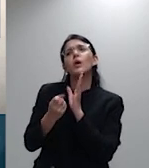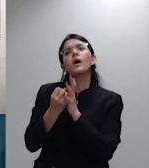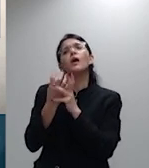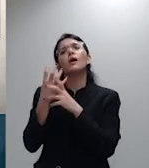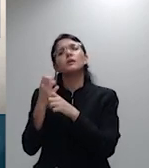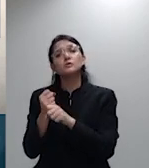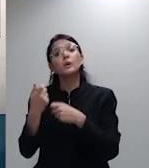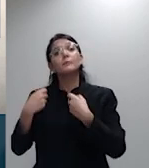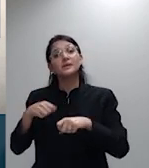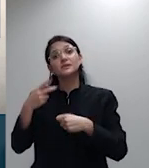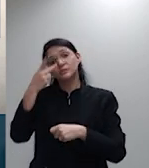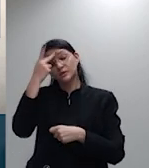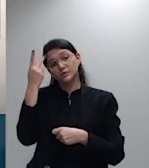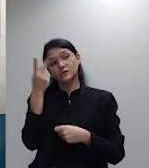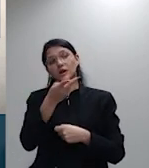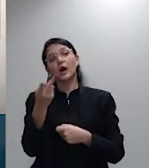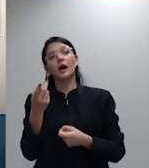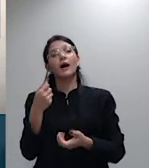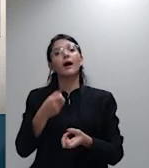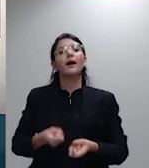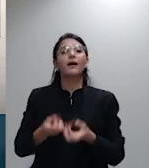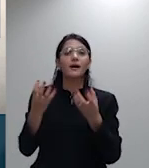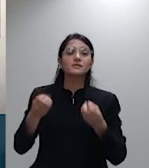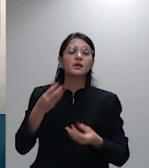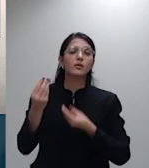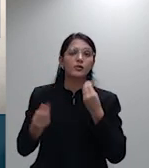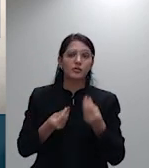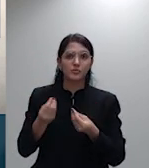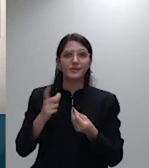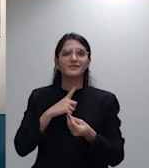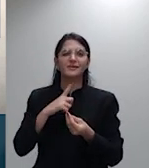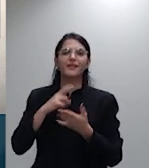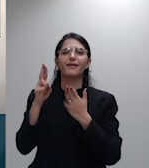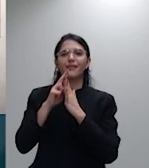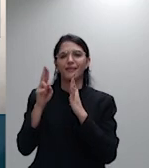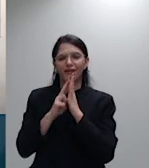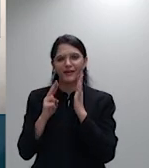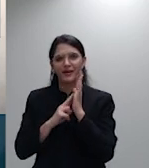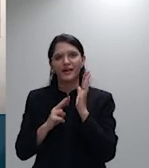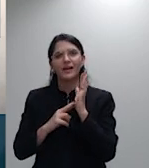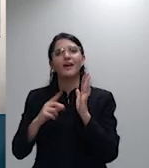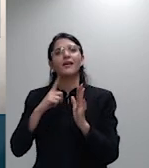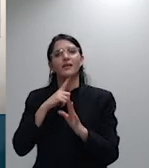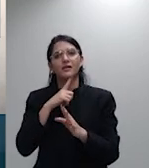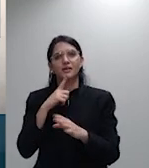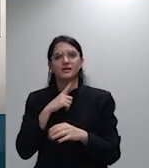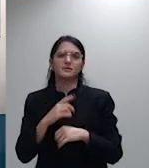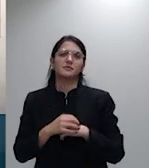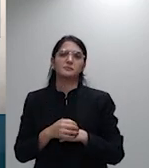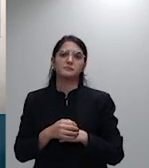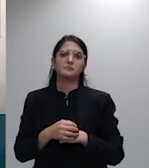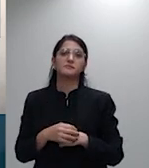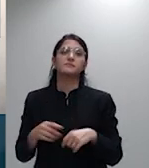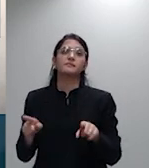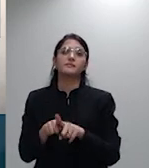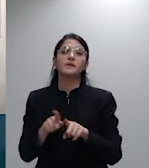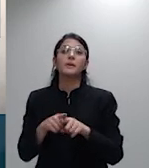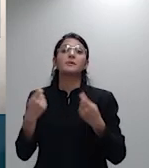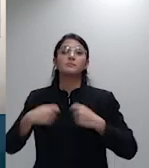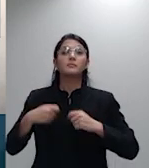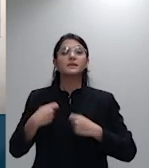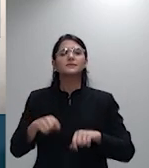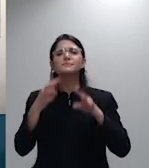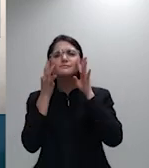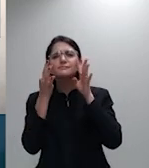planos de saúde é uma regra inclusive que vem de lado econômico onde há que se levar em consideração que dentro dos